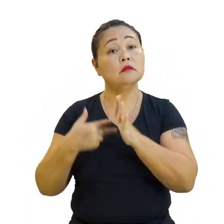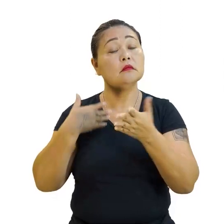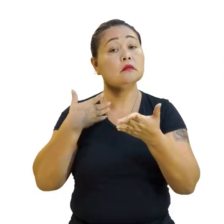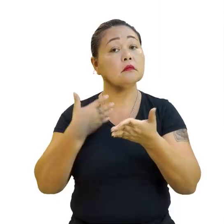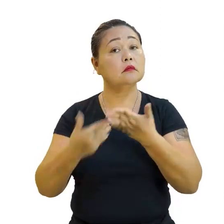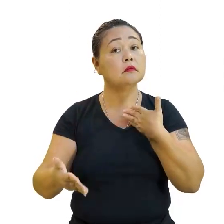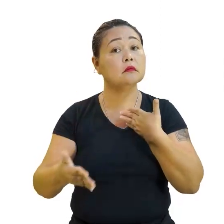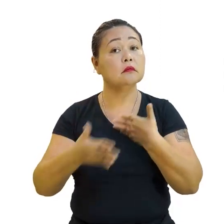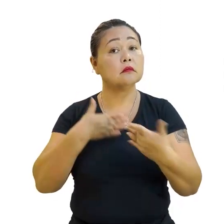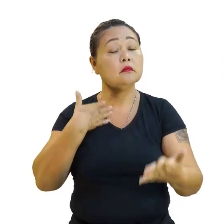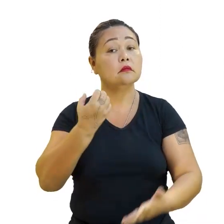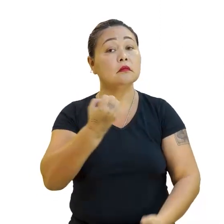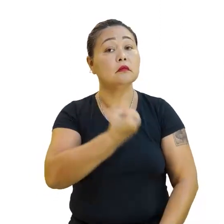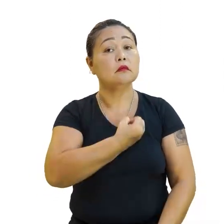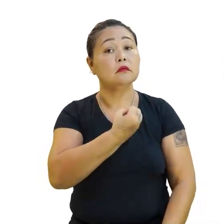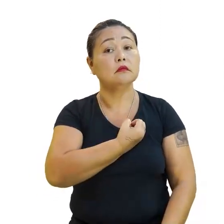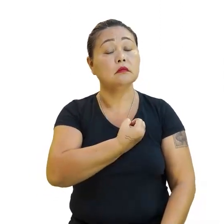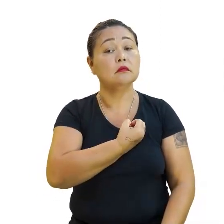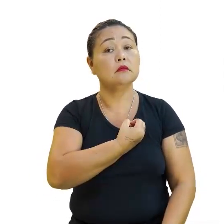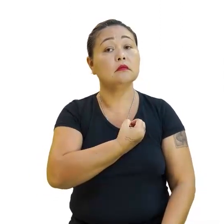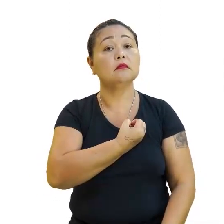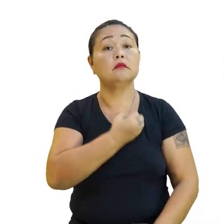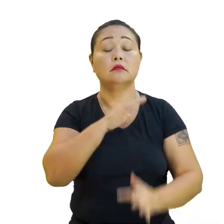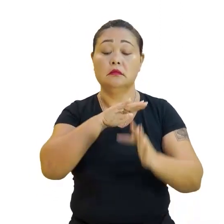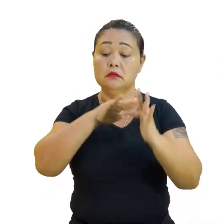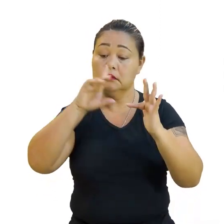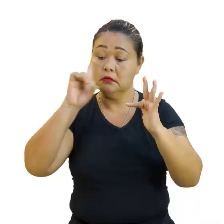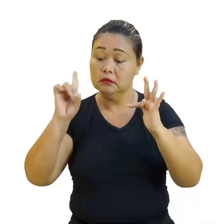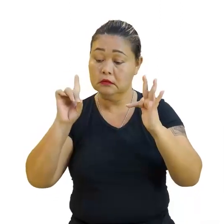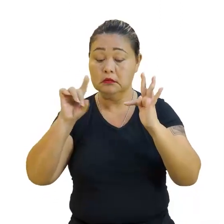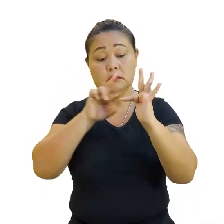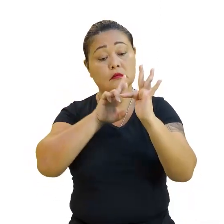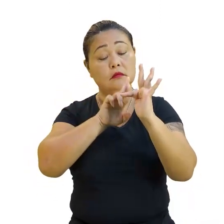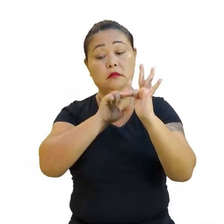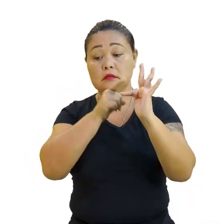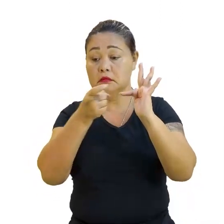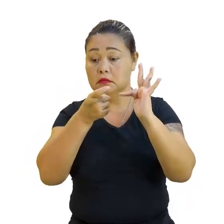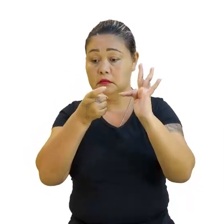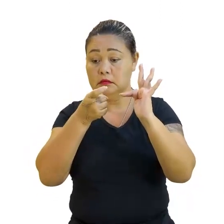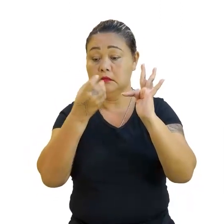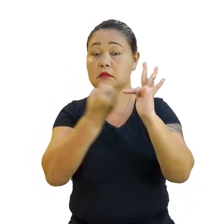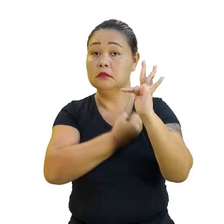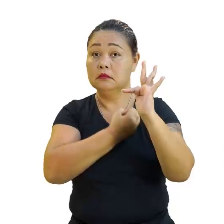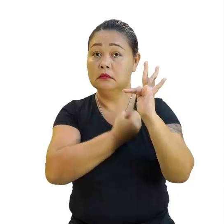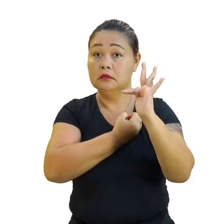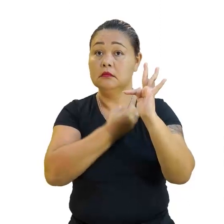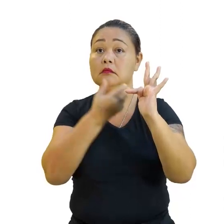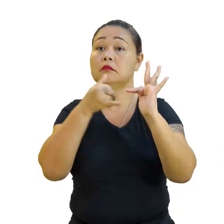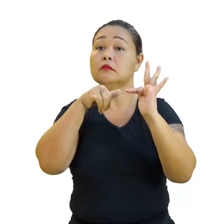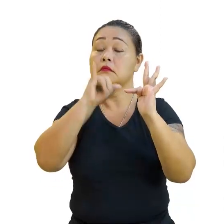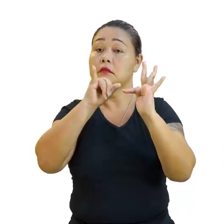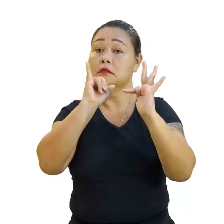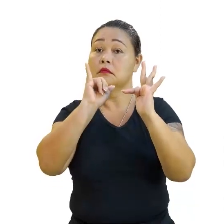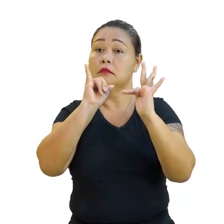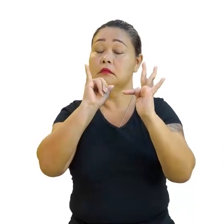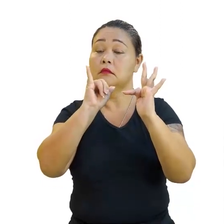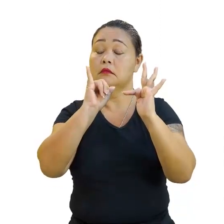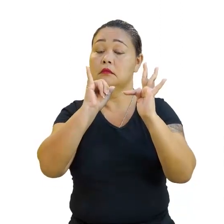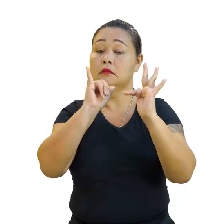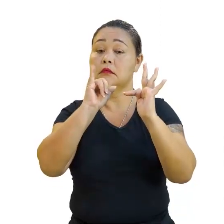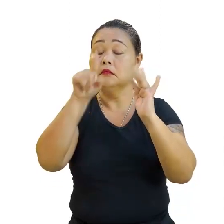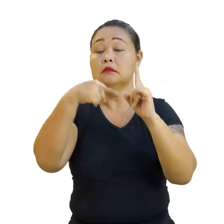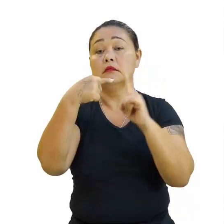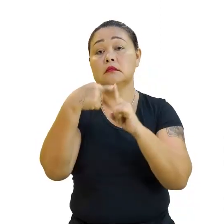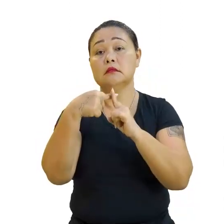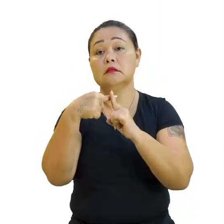número que eu pegar à direita da raiz, o meu valor de Y vai ser um valor positivo.